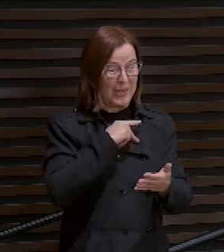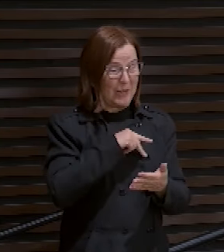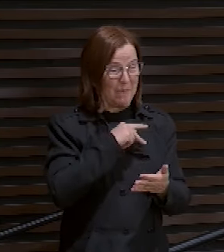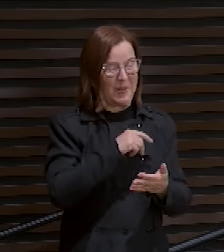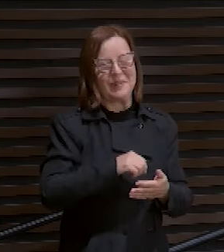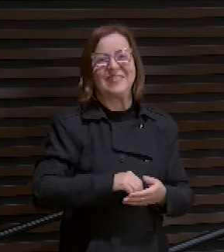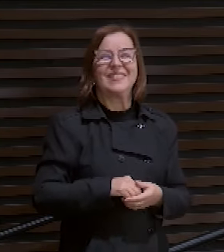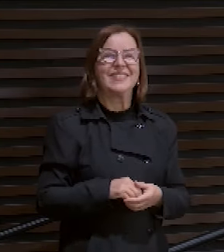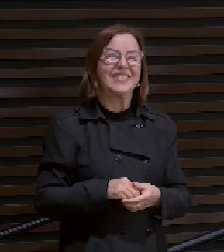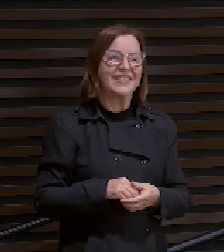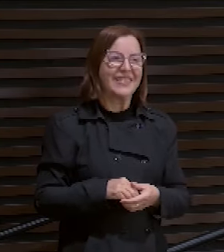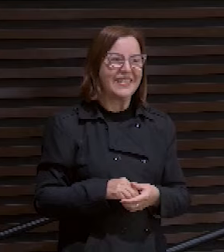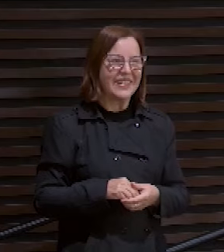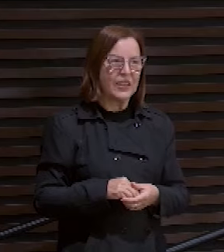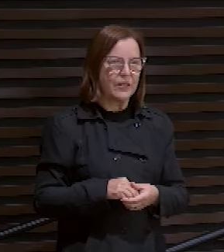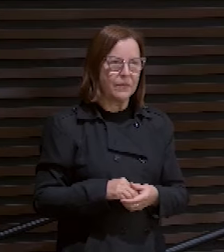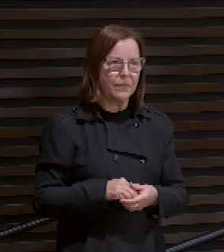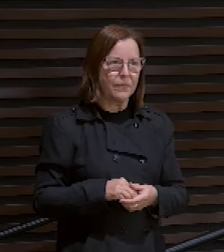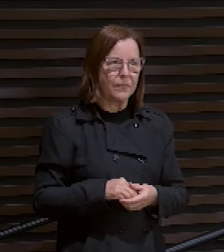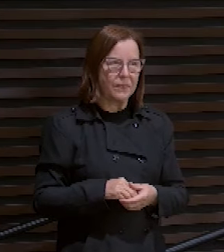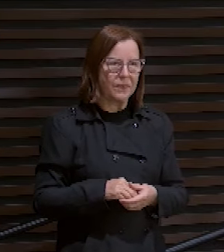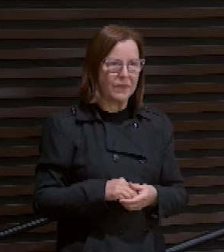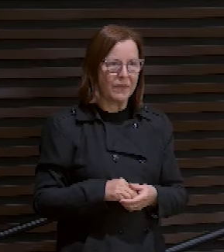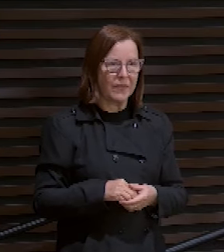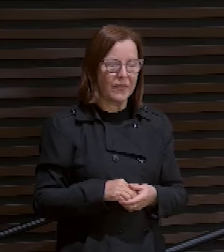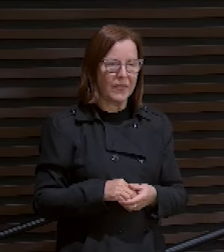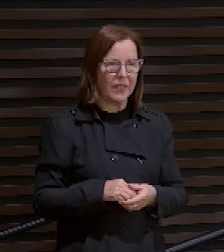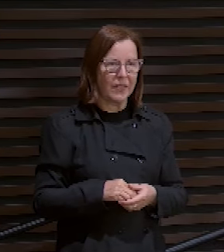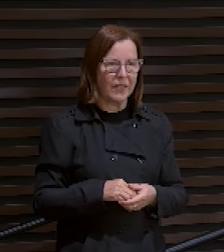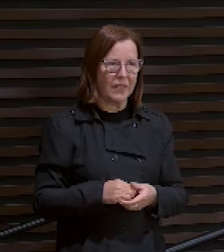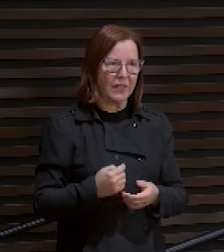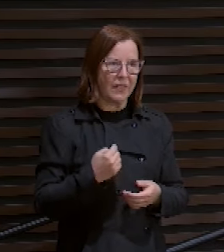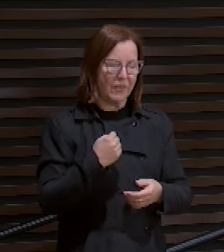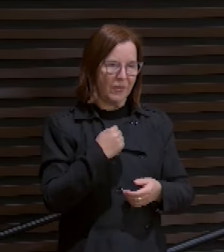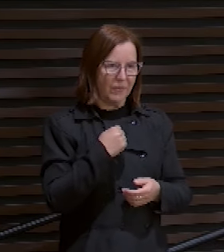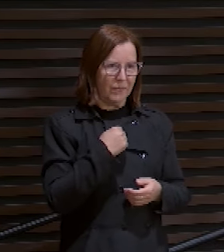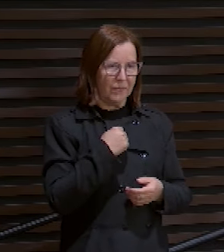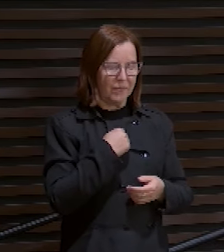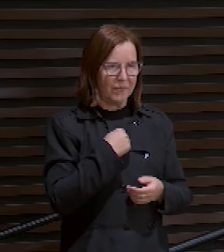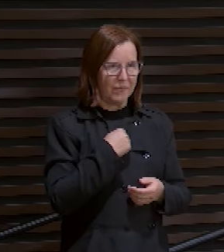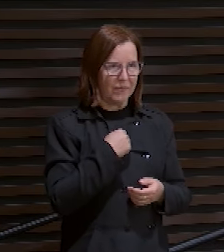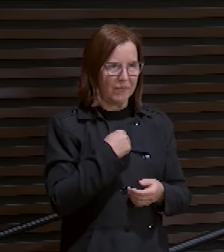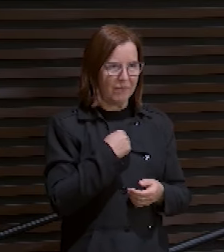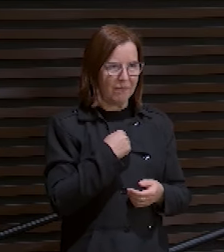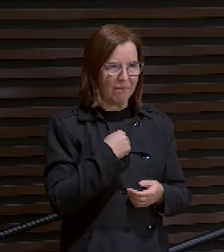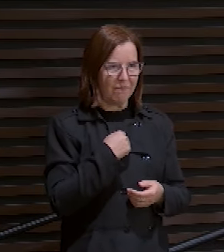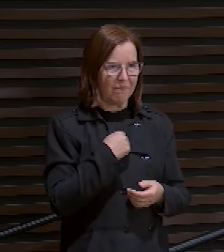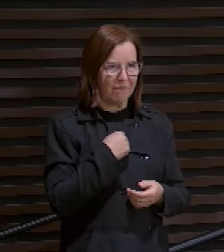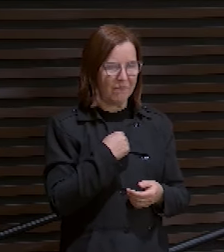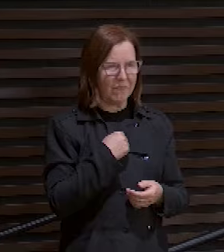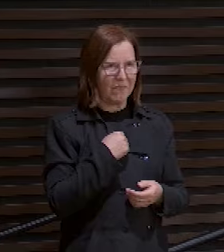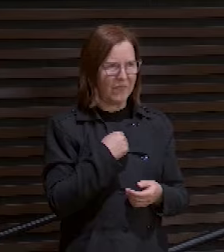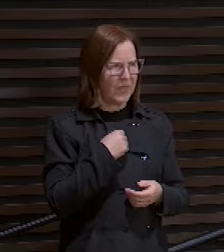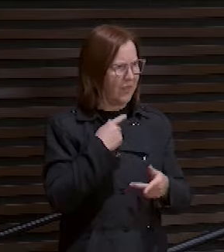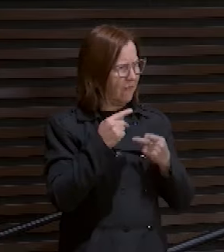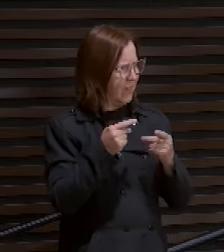Eu tenho um cheiro de Paulo. Falei Pedro?